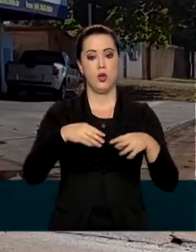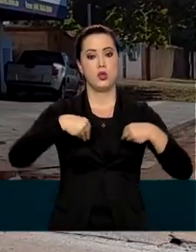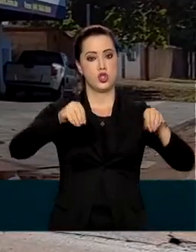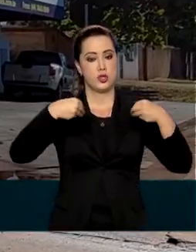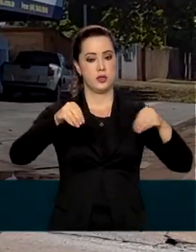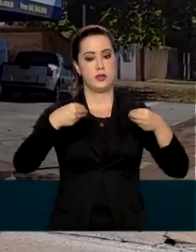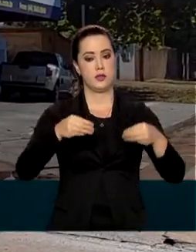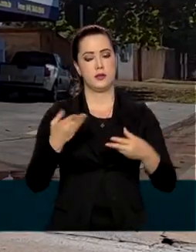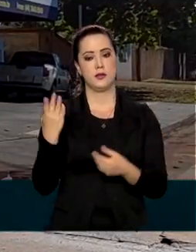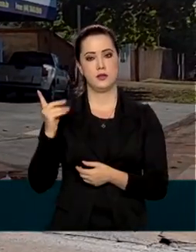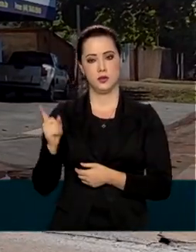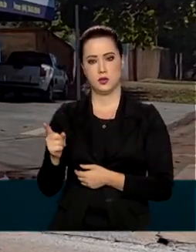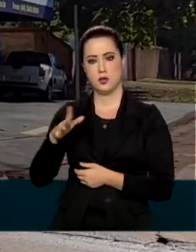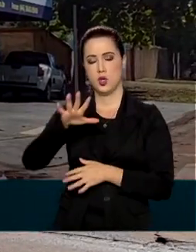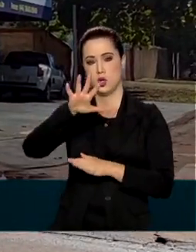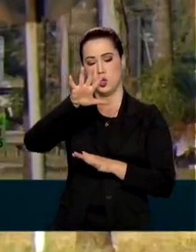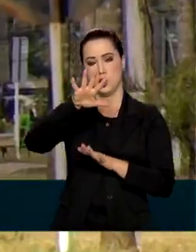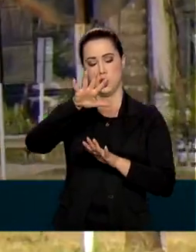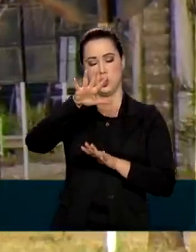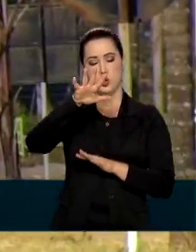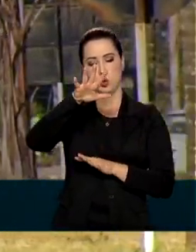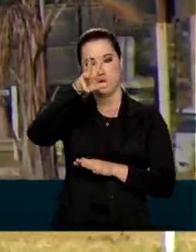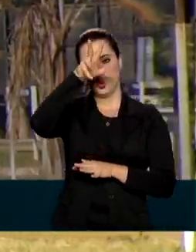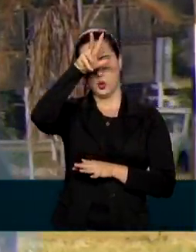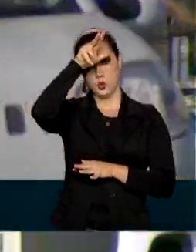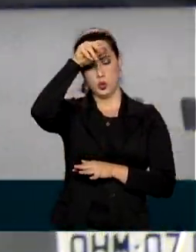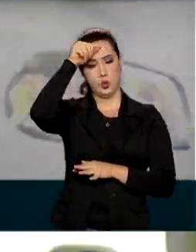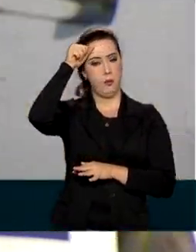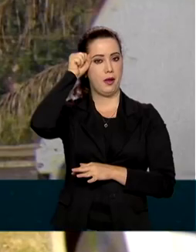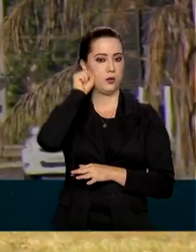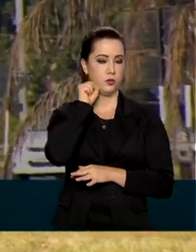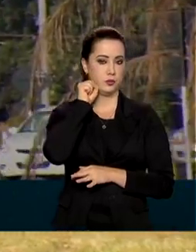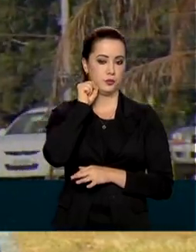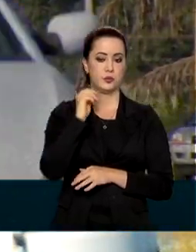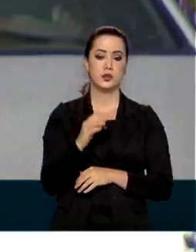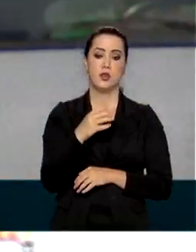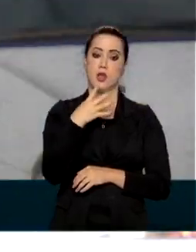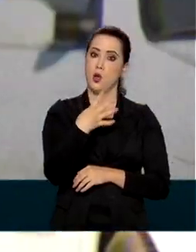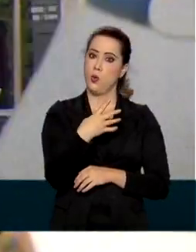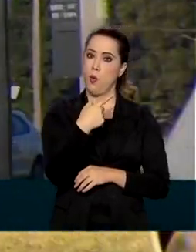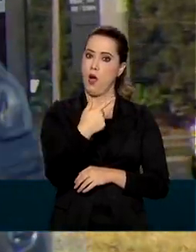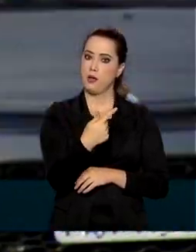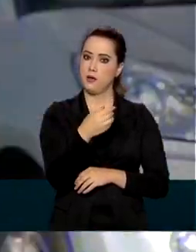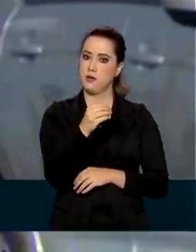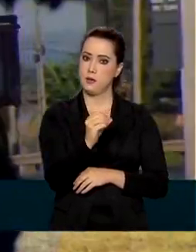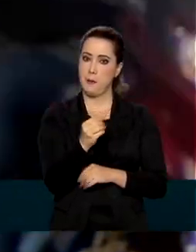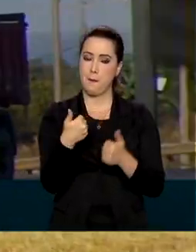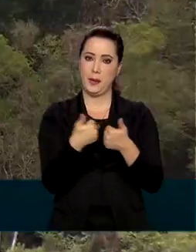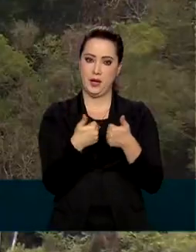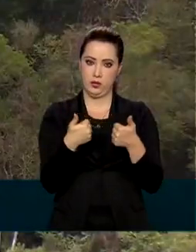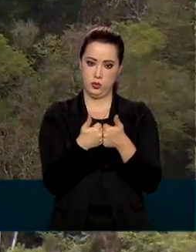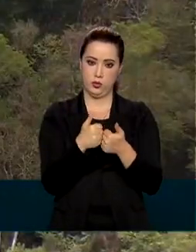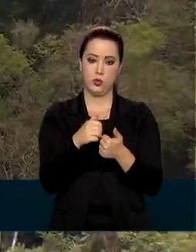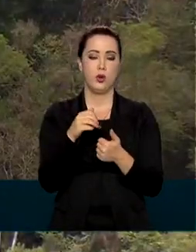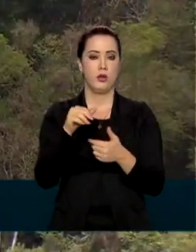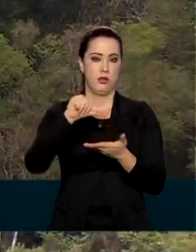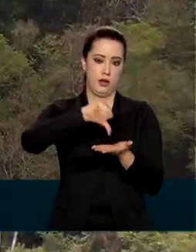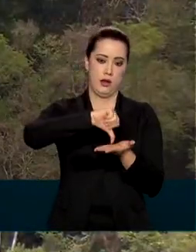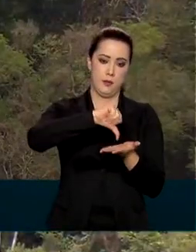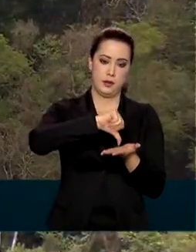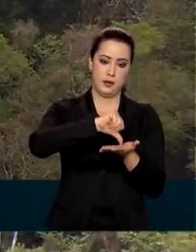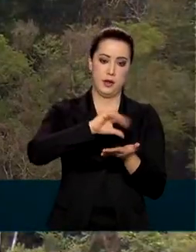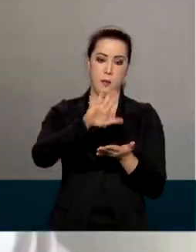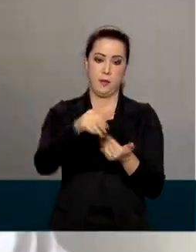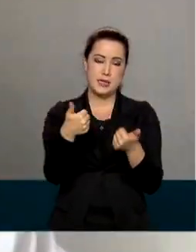que fica em Mundo Novo, no Mato Grosso do Sul. A cidade fica a 470 quilômetros de Campo Grande, já na fronteira